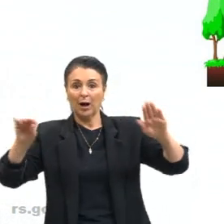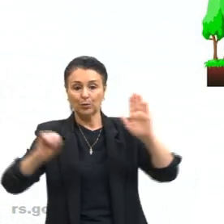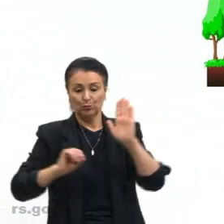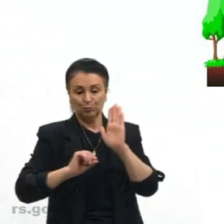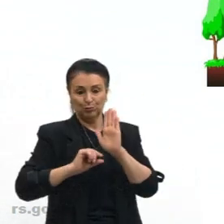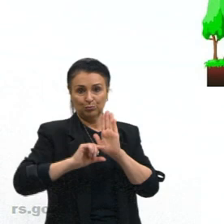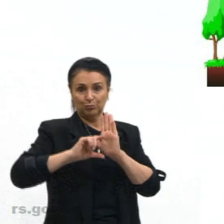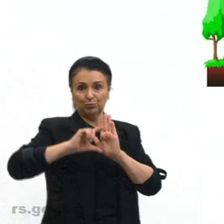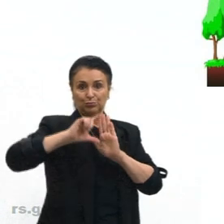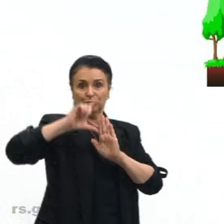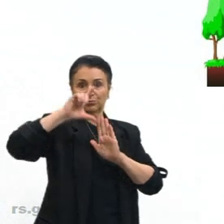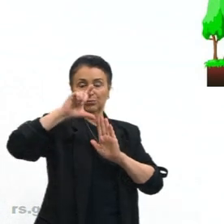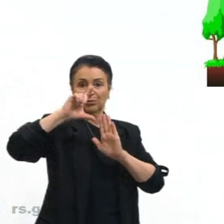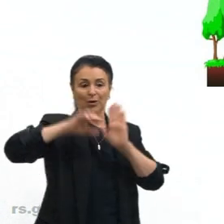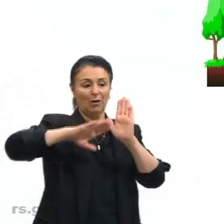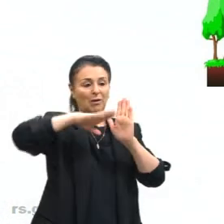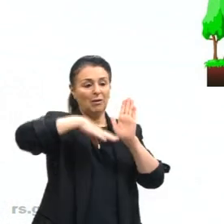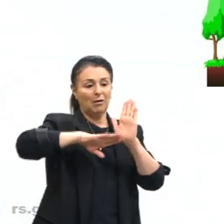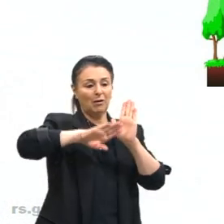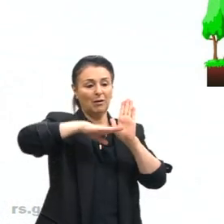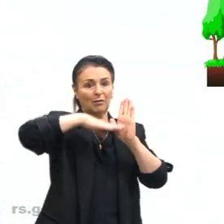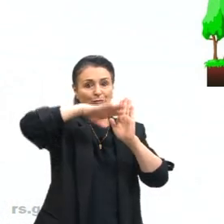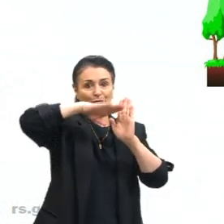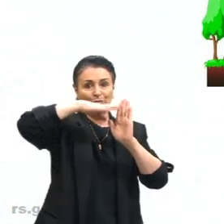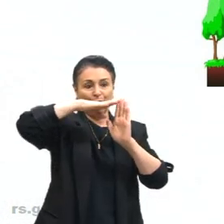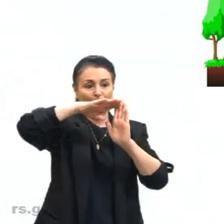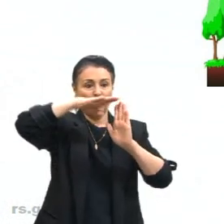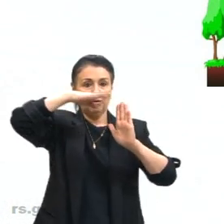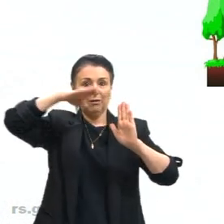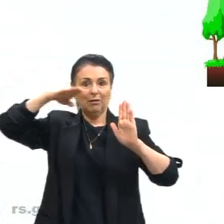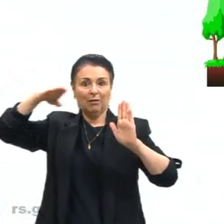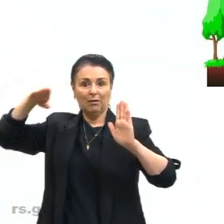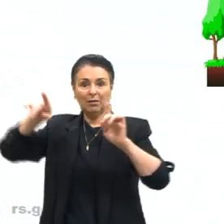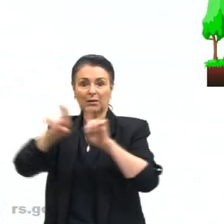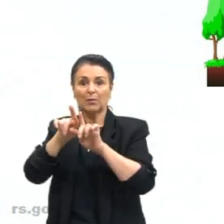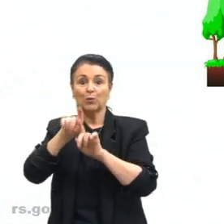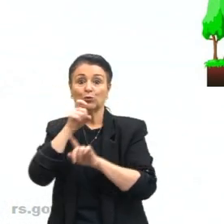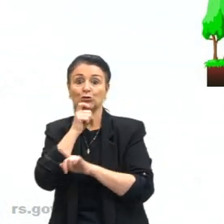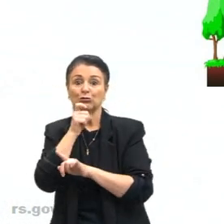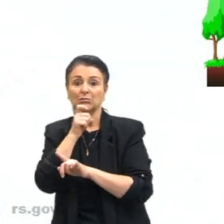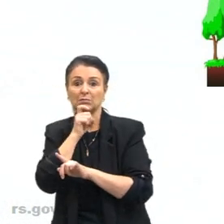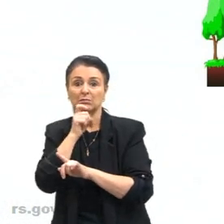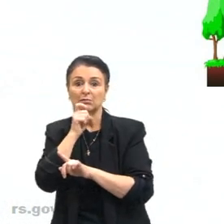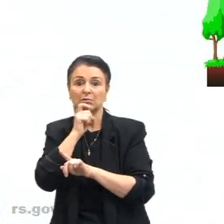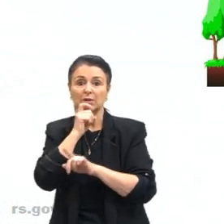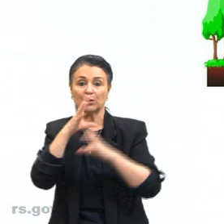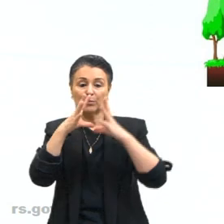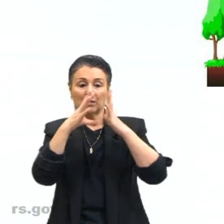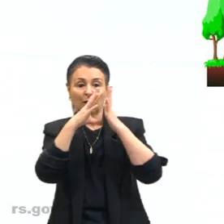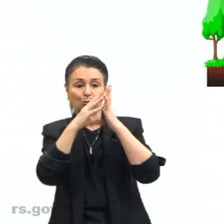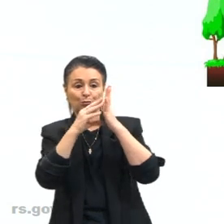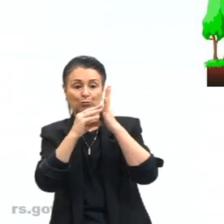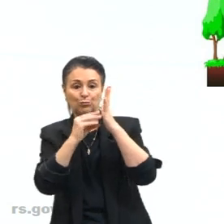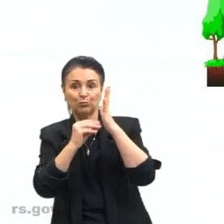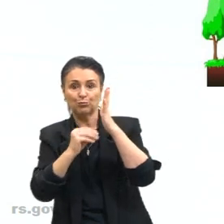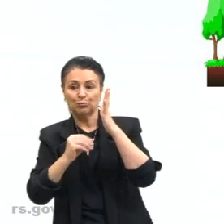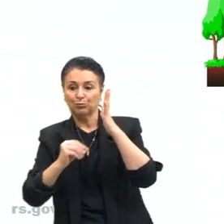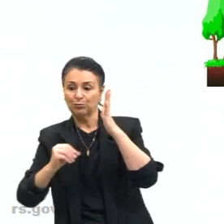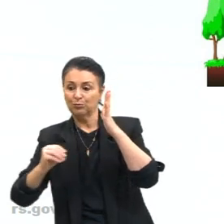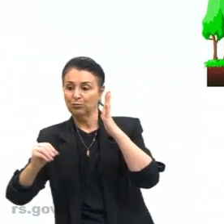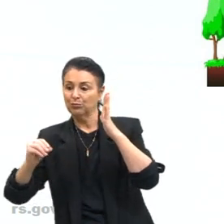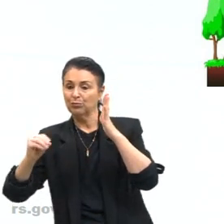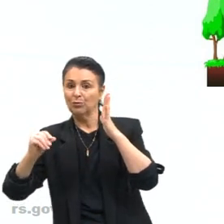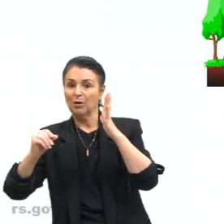esquentar essa nossa, nosso planeta, o gelo, né, vai haver o maior de gelo, o gelo vai acabar derretendo, então essas